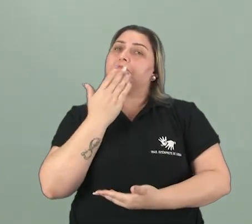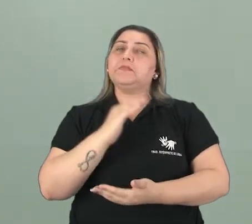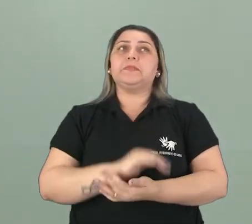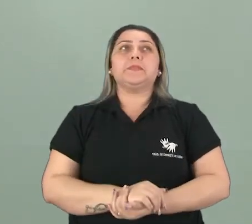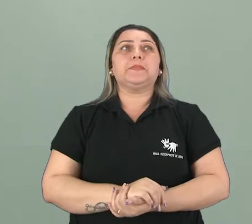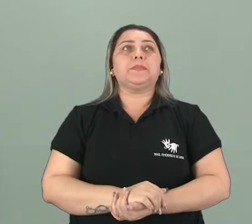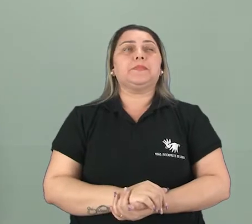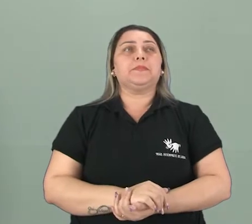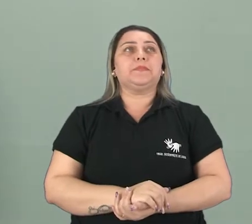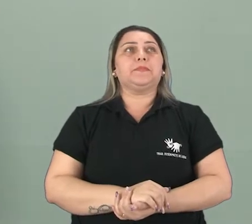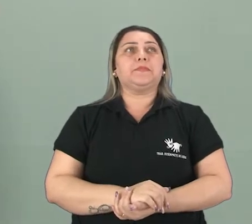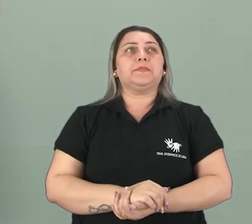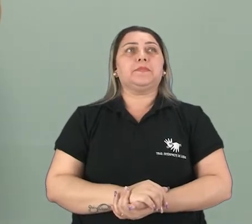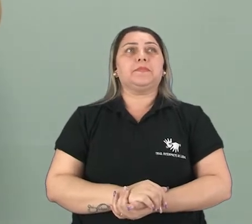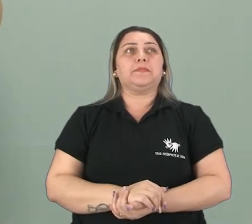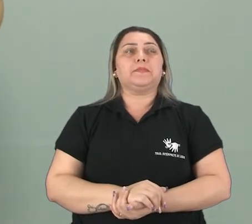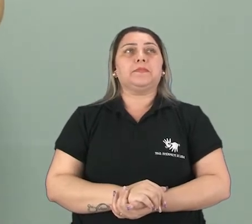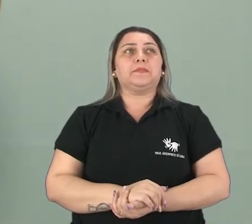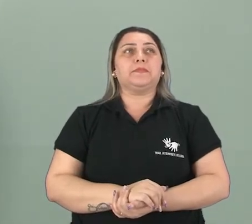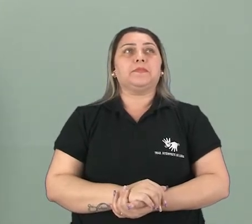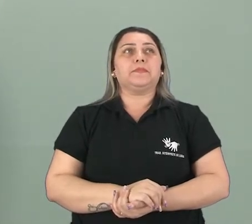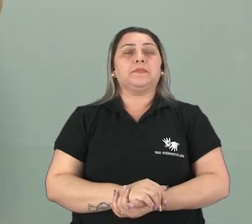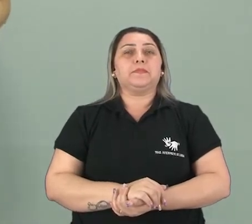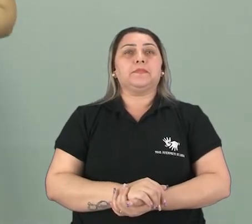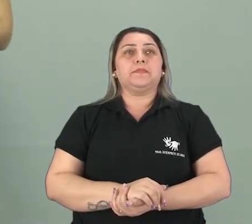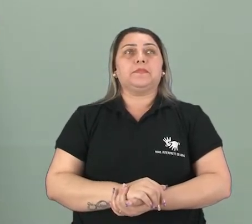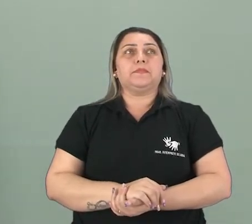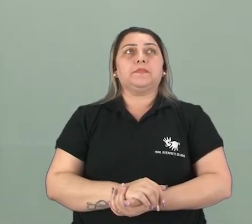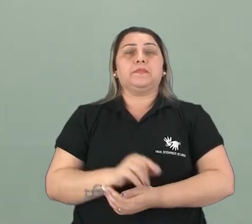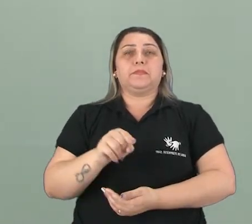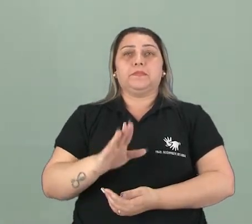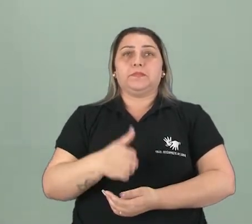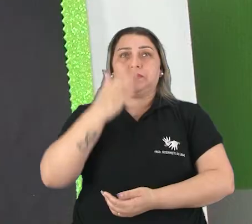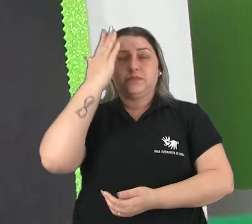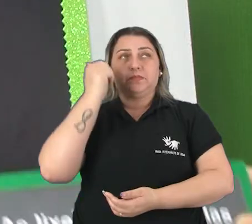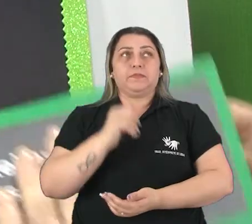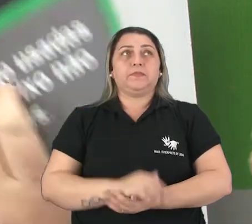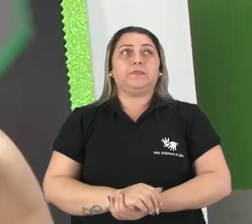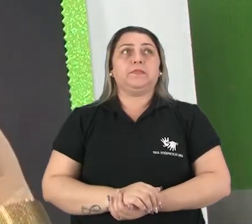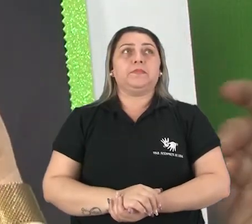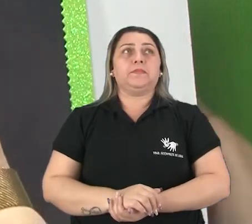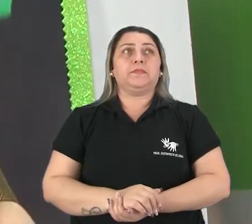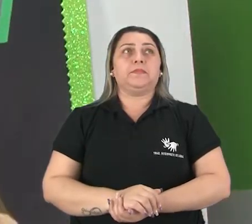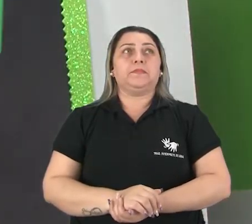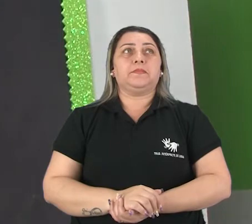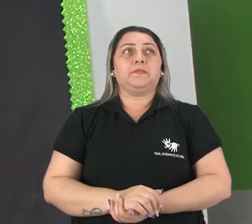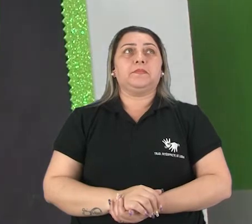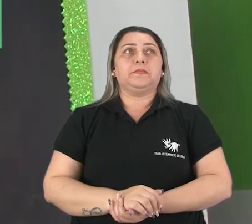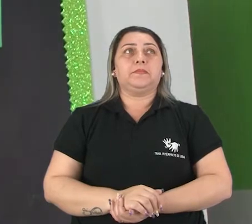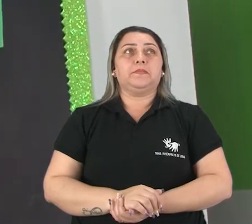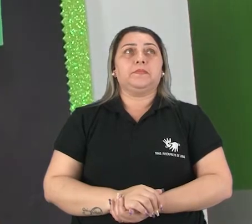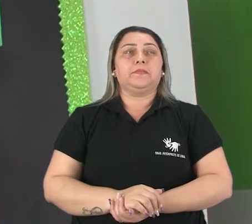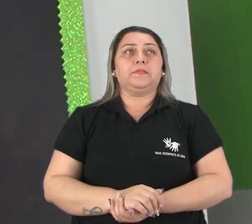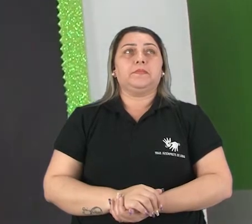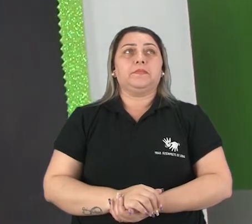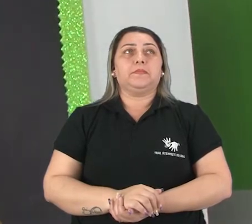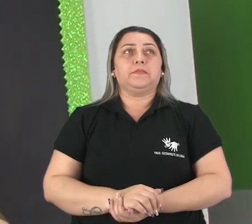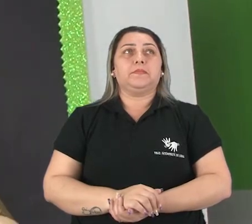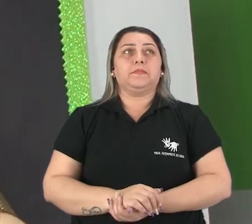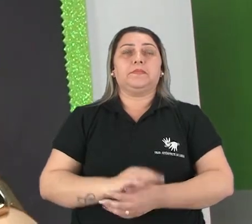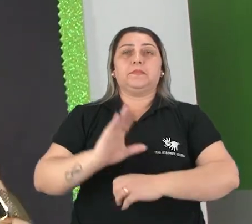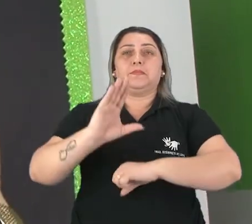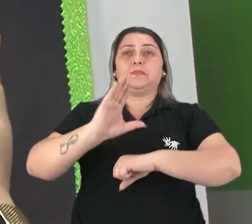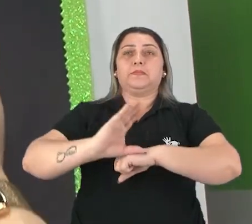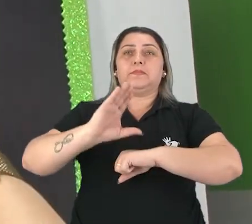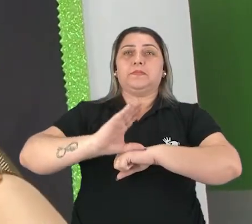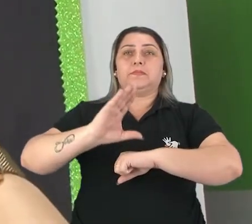lixeira... Vê aí se você já sabe. Muito bem quem falou, acertou quem falou a